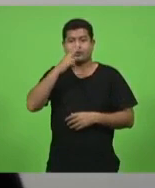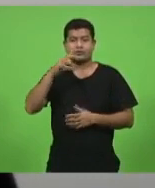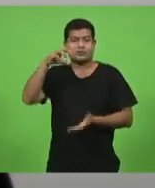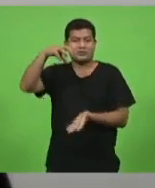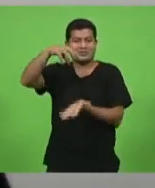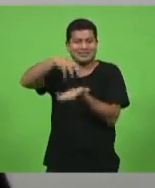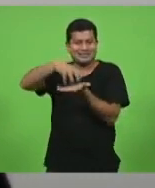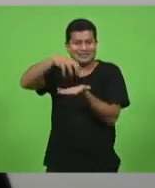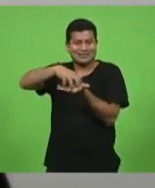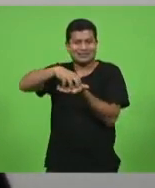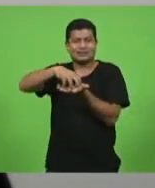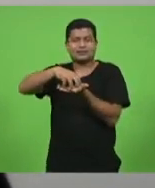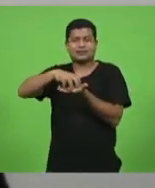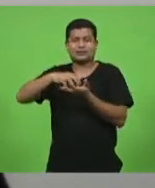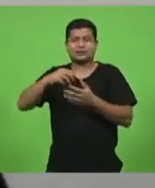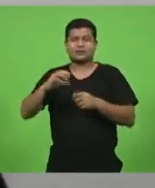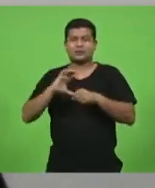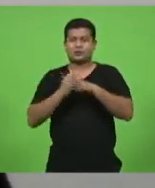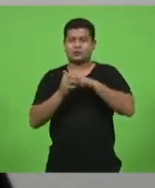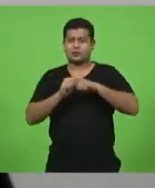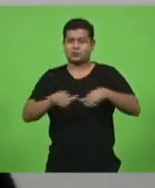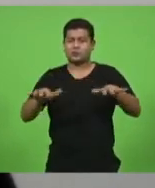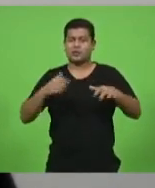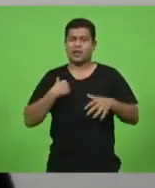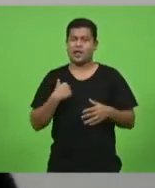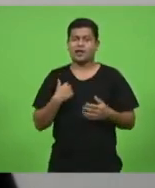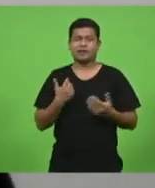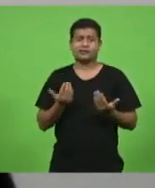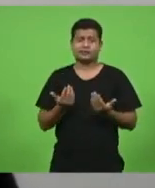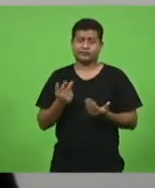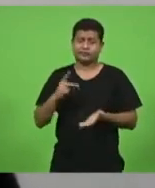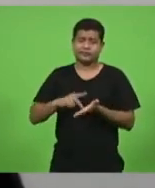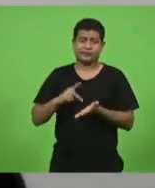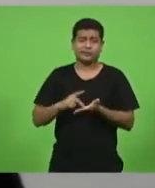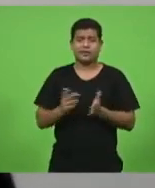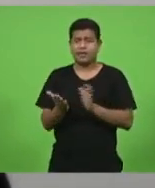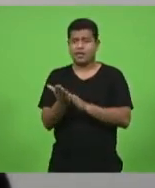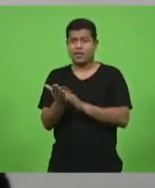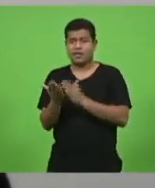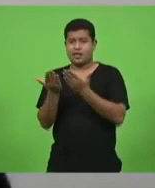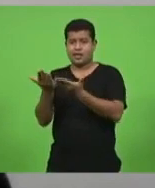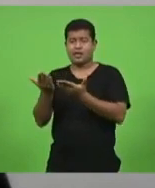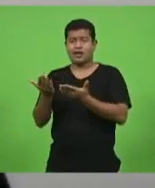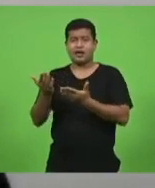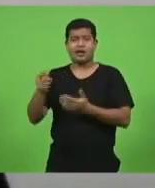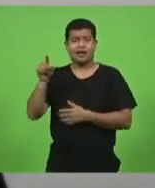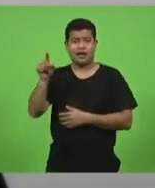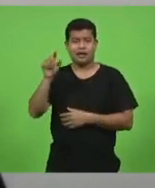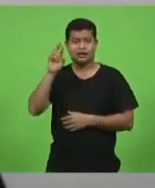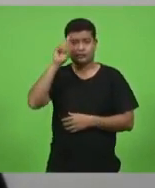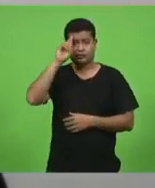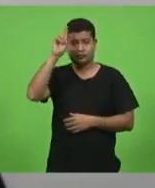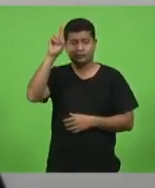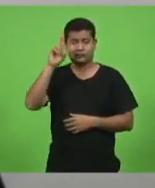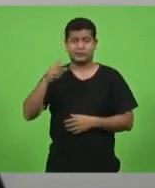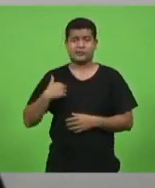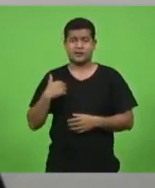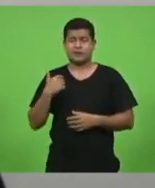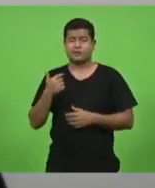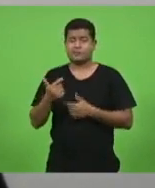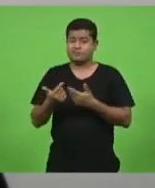de fato ficar concedendo agora condecorações a quem estava nesse epicentro da epidemia